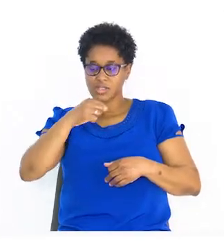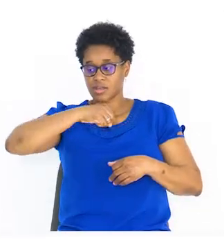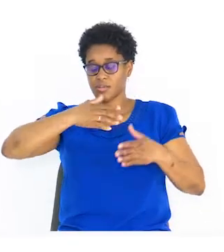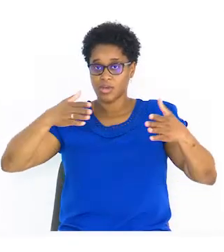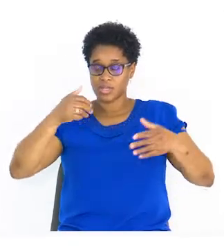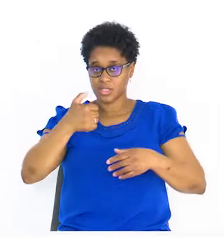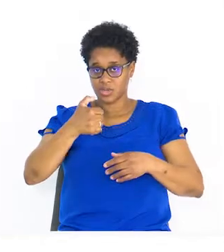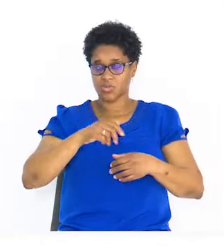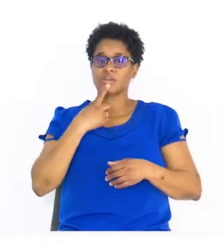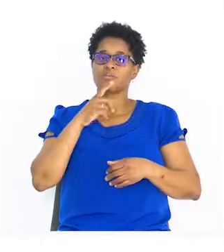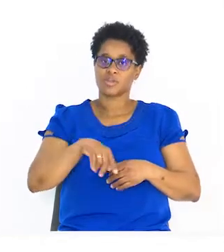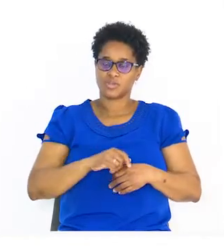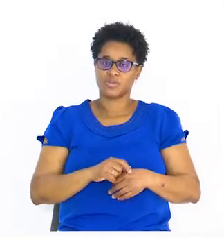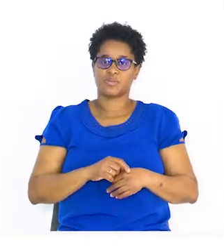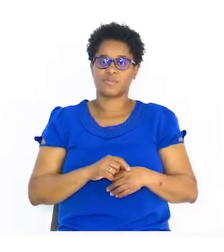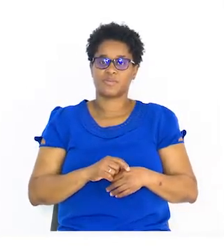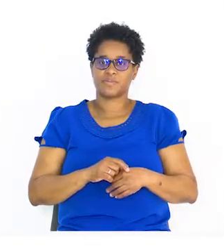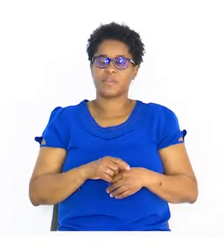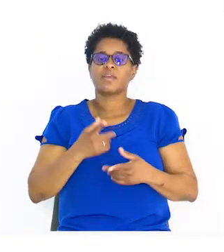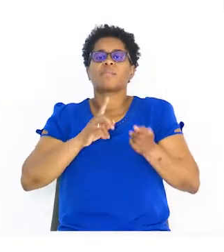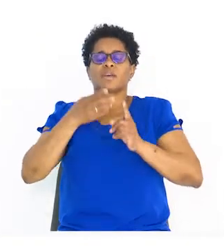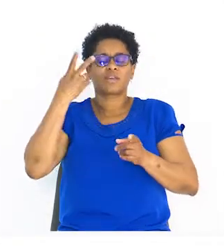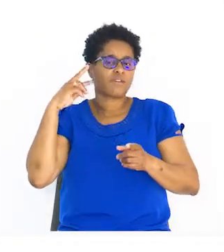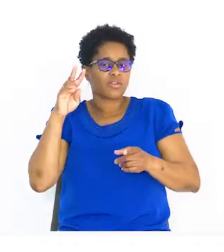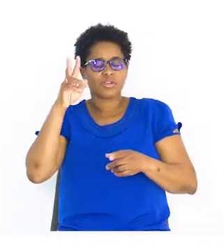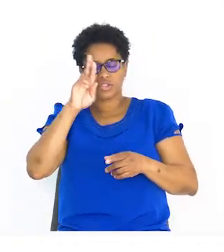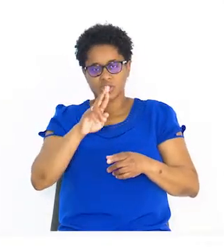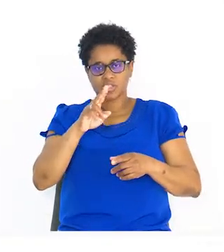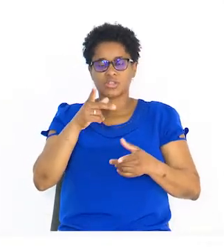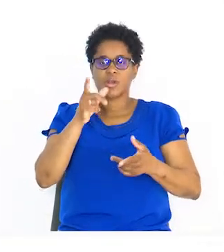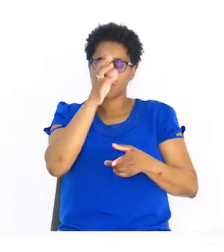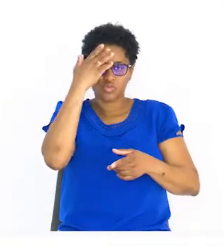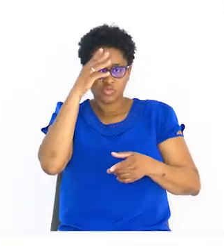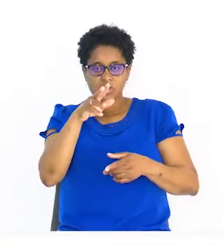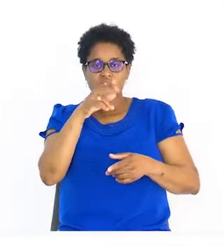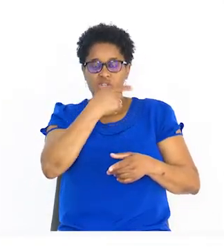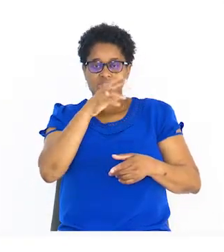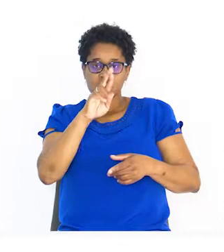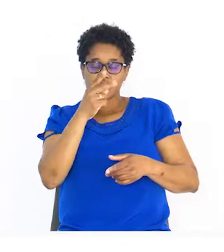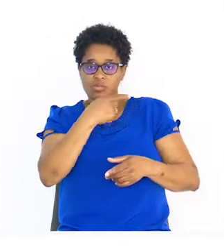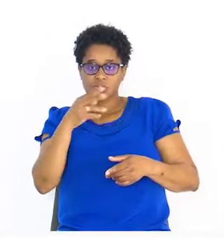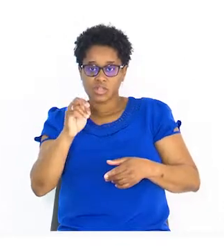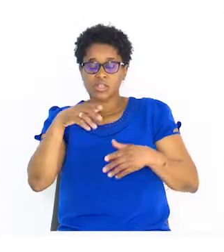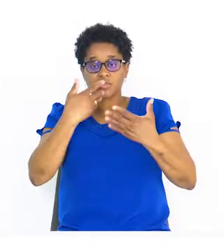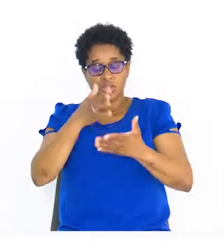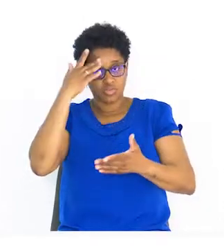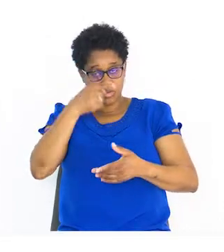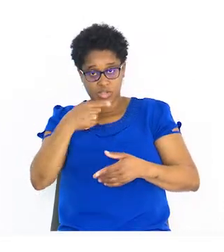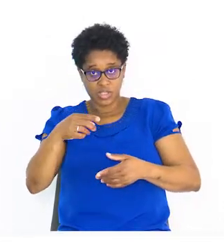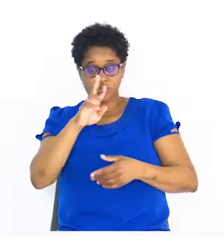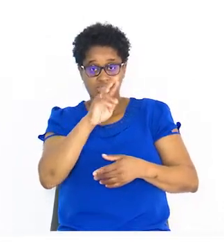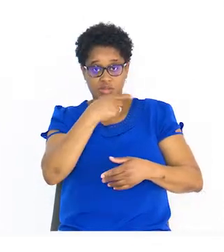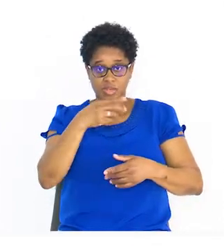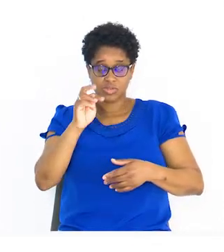que 5. Repito. Para que valores de x a expressão x menos 3 representa número negativo? x menos 3